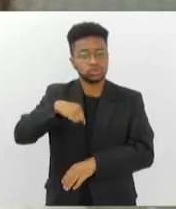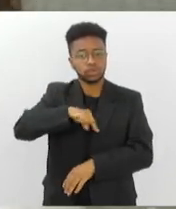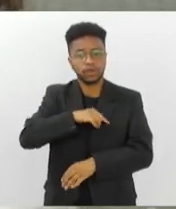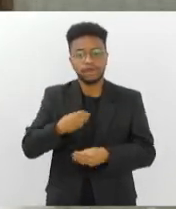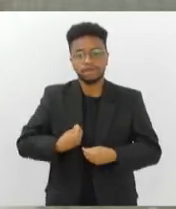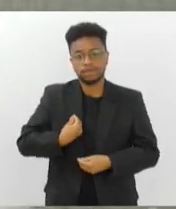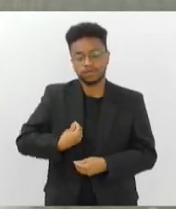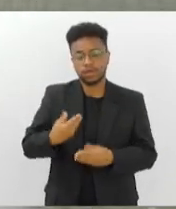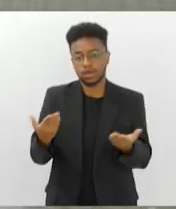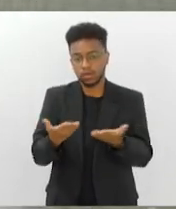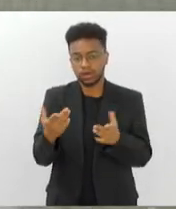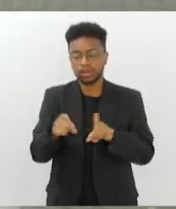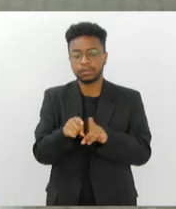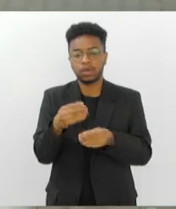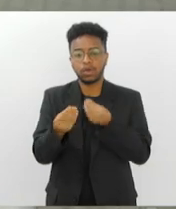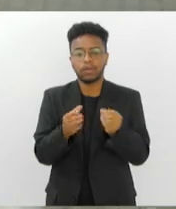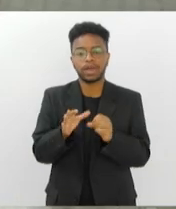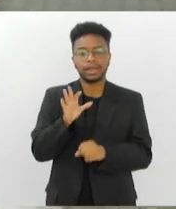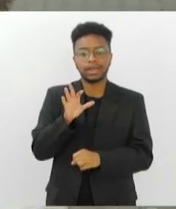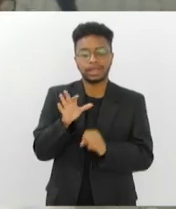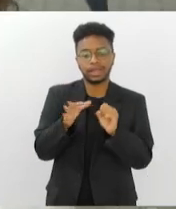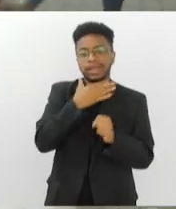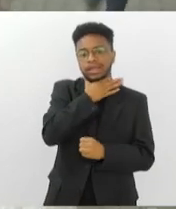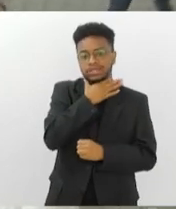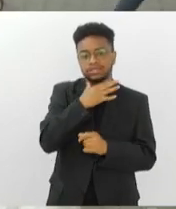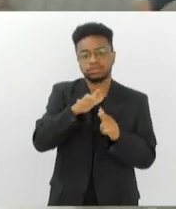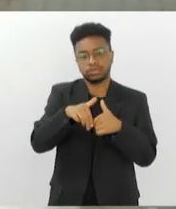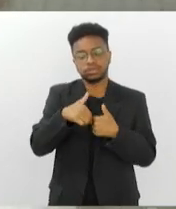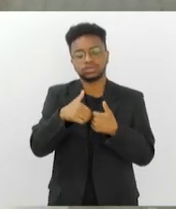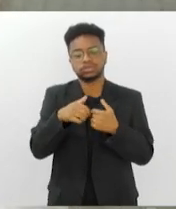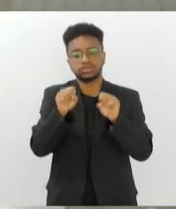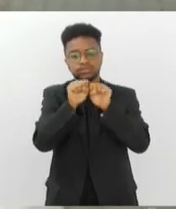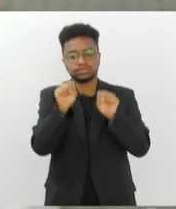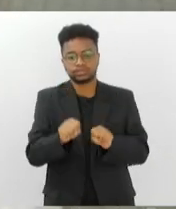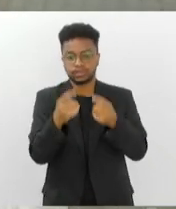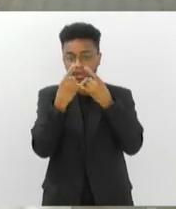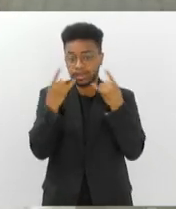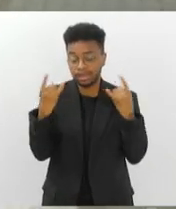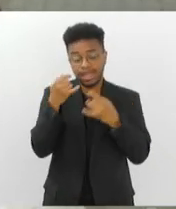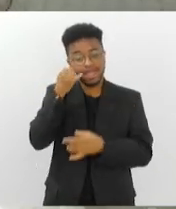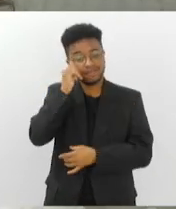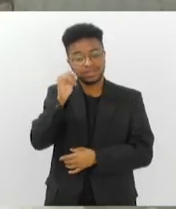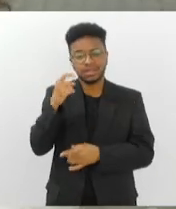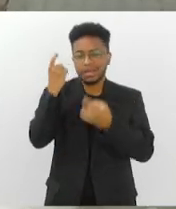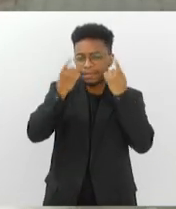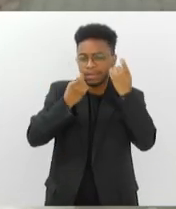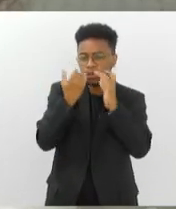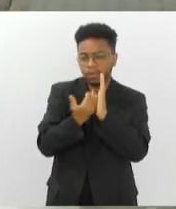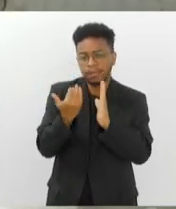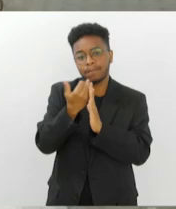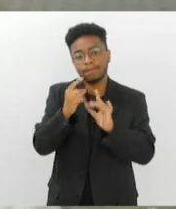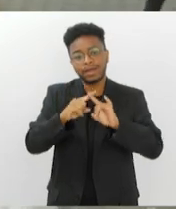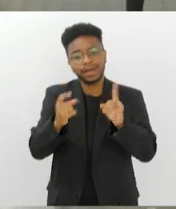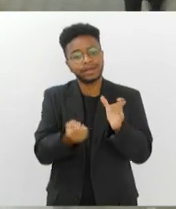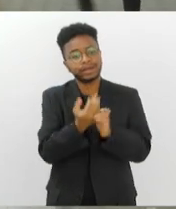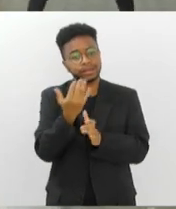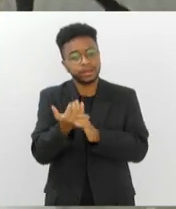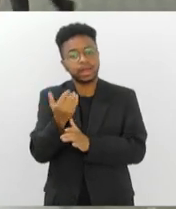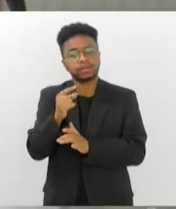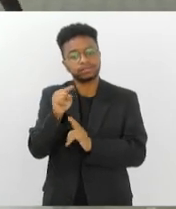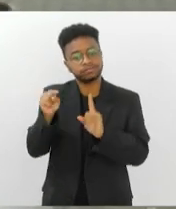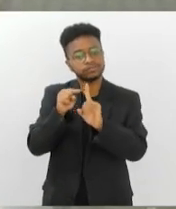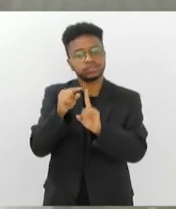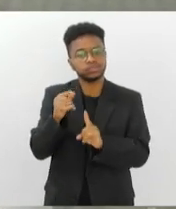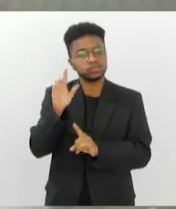civilizatória que o nosso sistema capitalista vive, para que a gente possa não se desesperar, mas sim pensar soluções. E a gente vê a